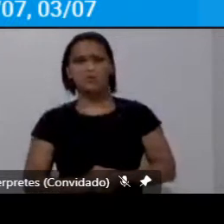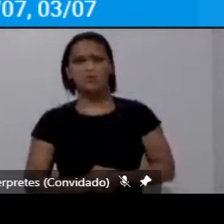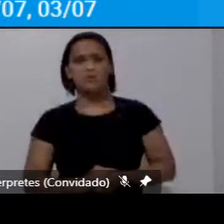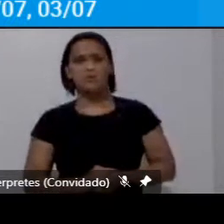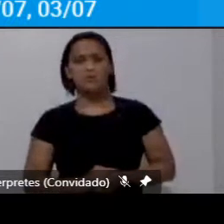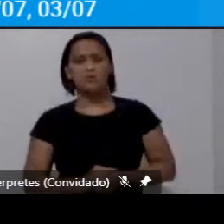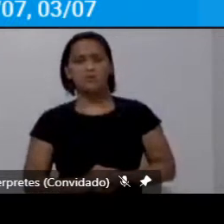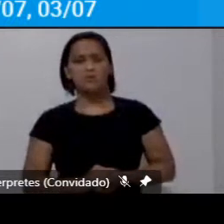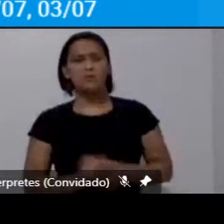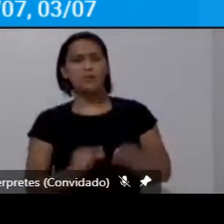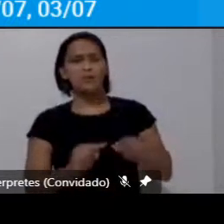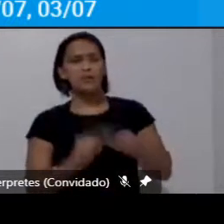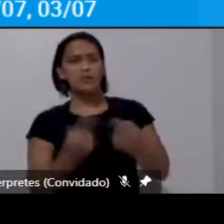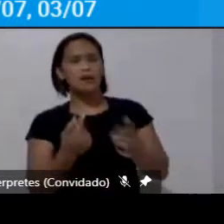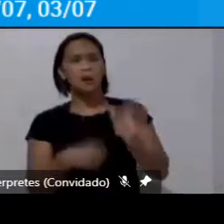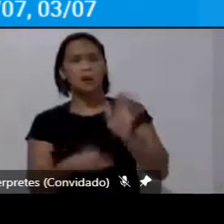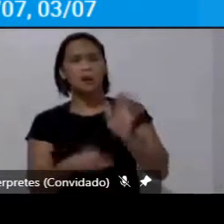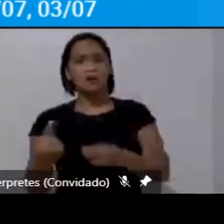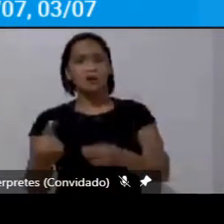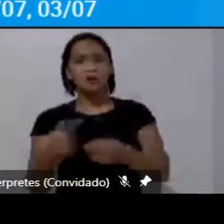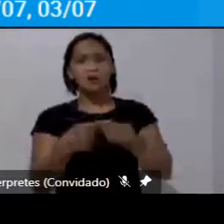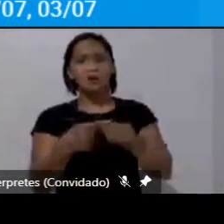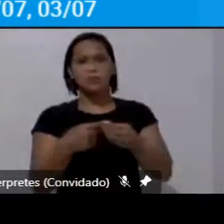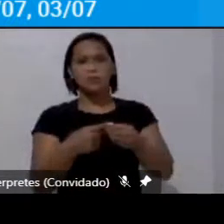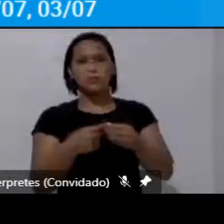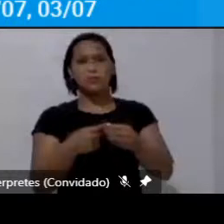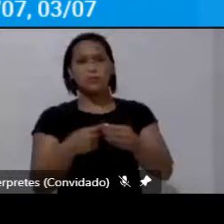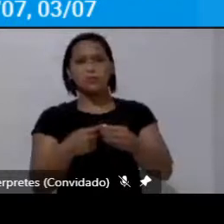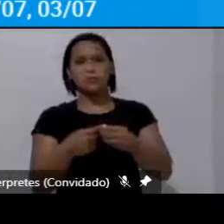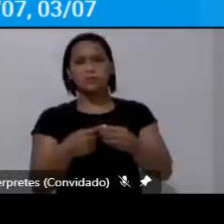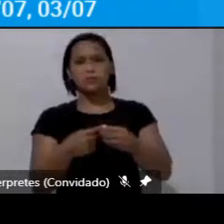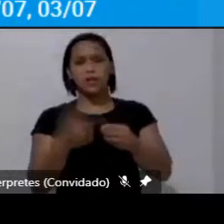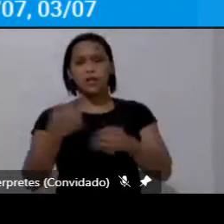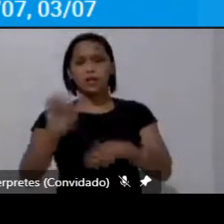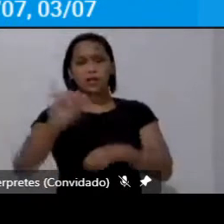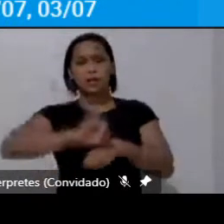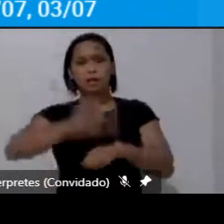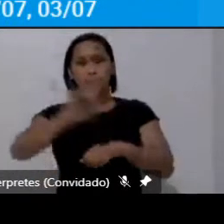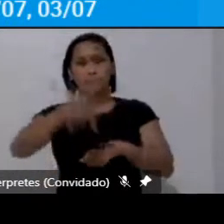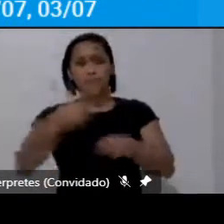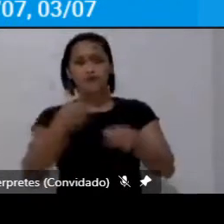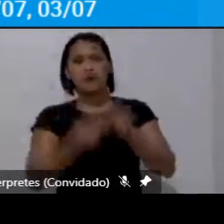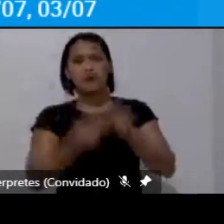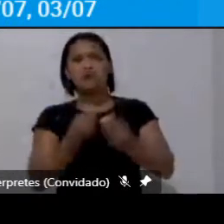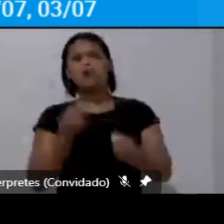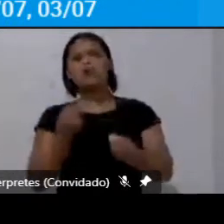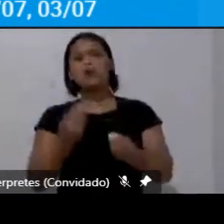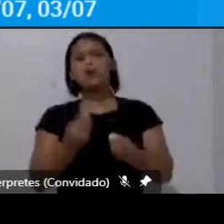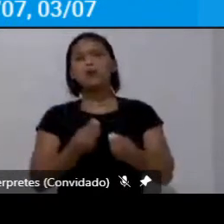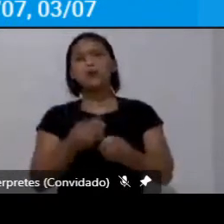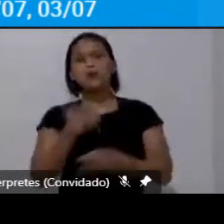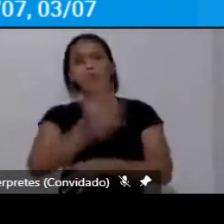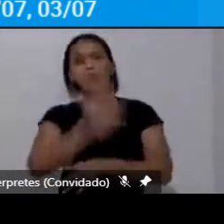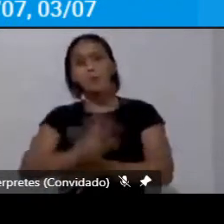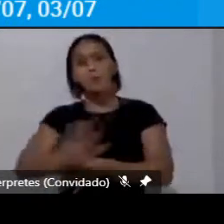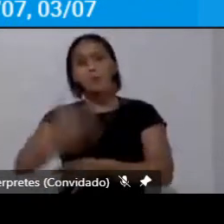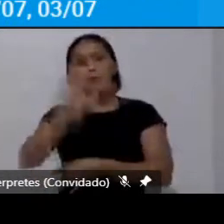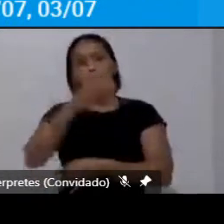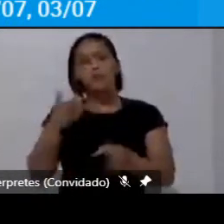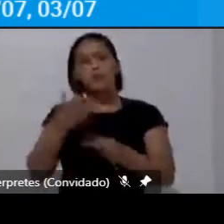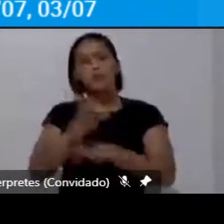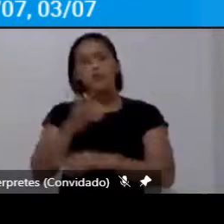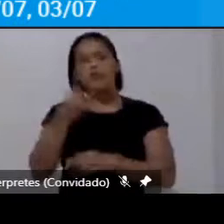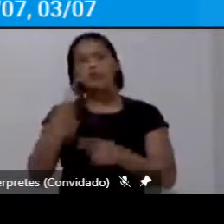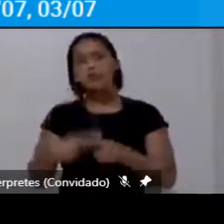principais capitais e por que que eu faço eu sou panfletária nesse sentido porque